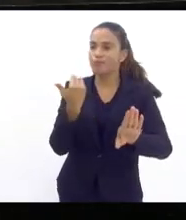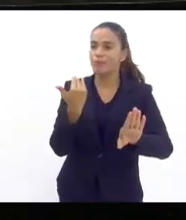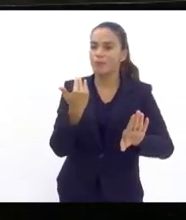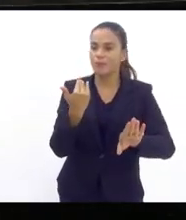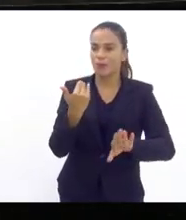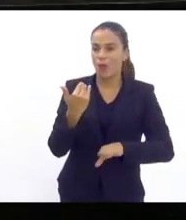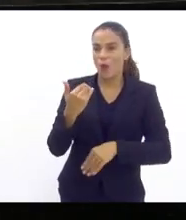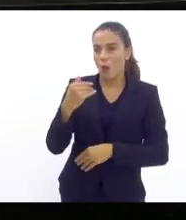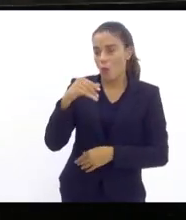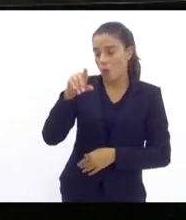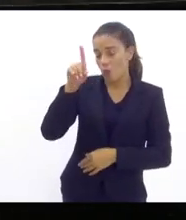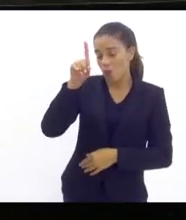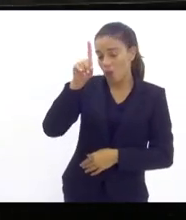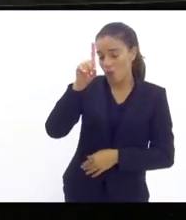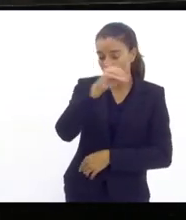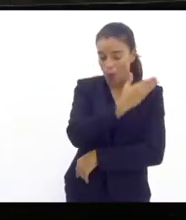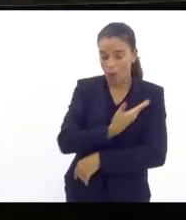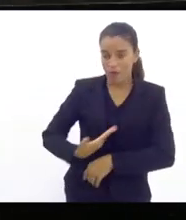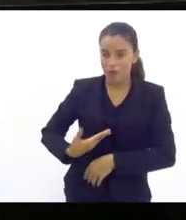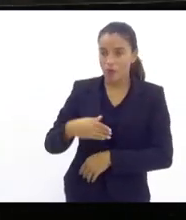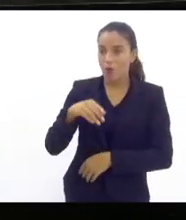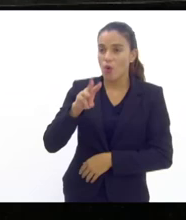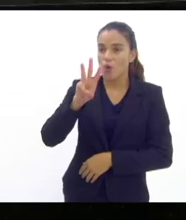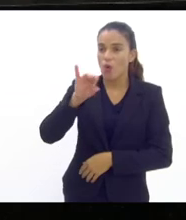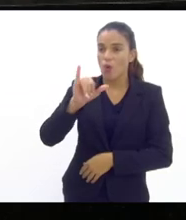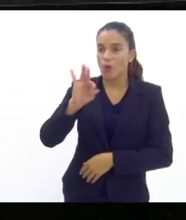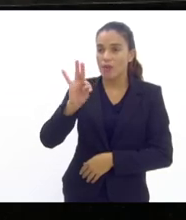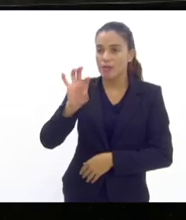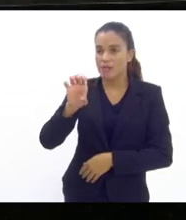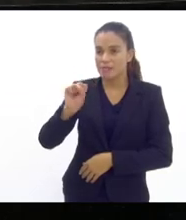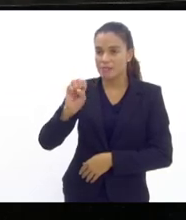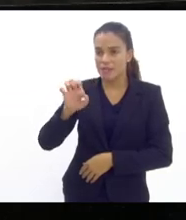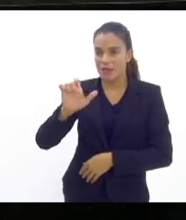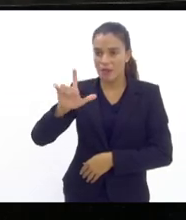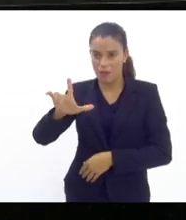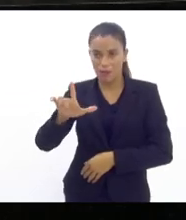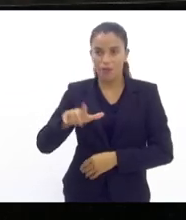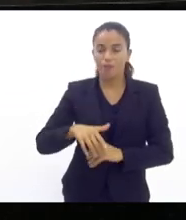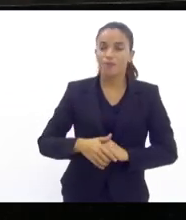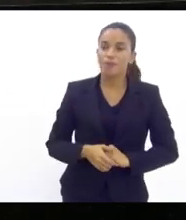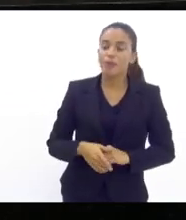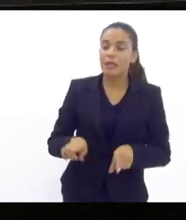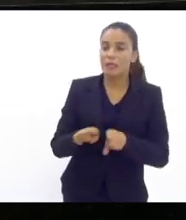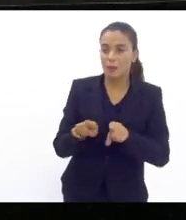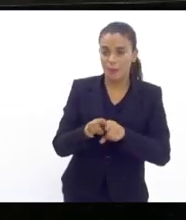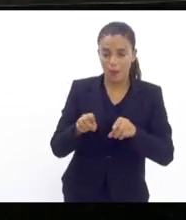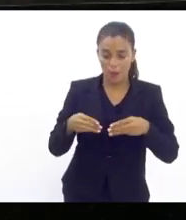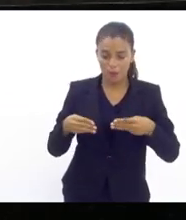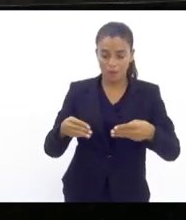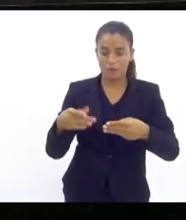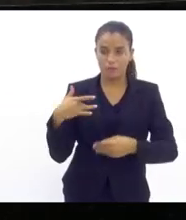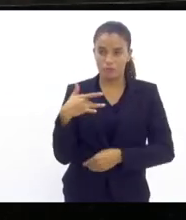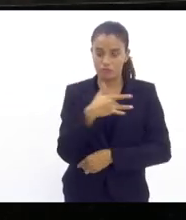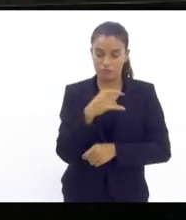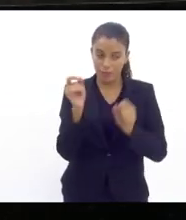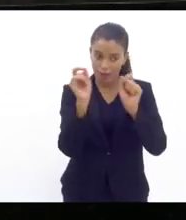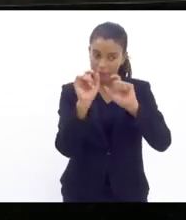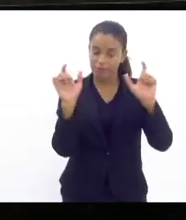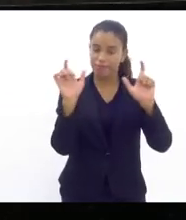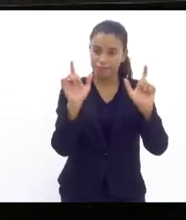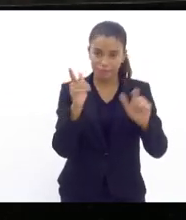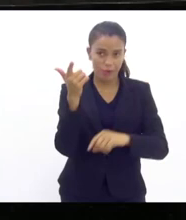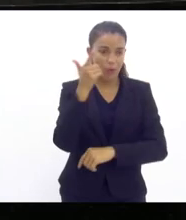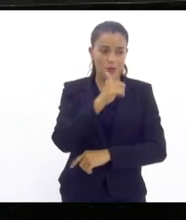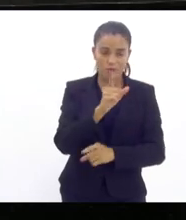Whitson então me ficou muito claro o empenho que o Ministério da Saúde está tendo e já